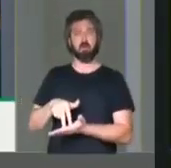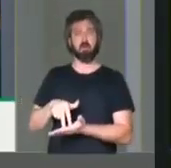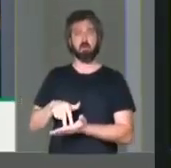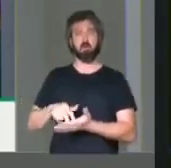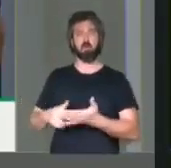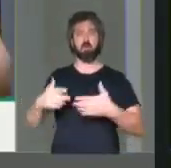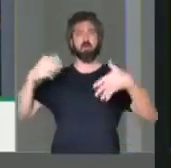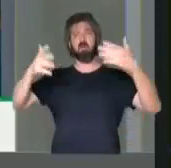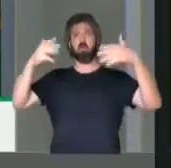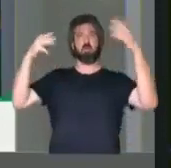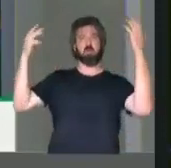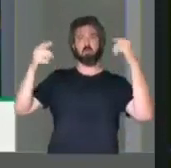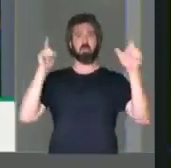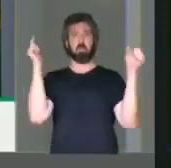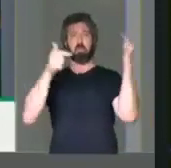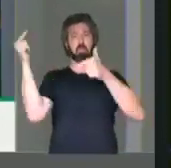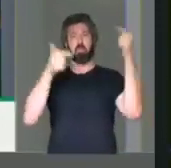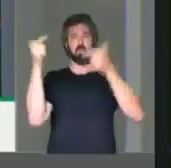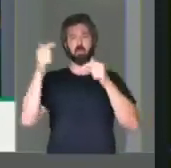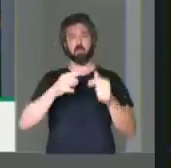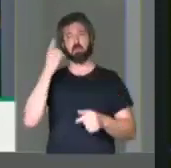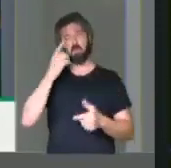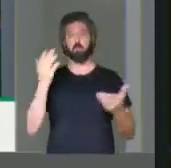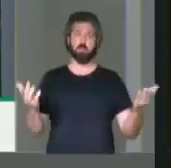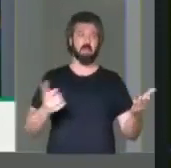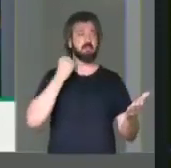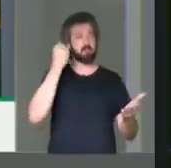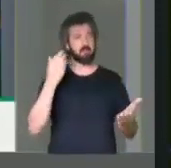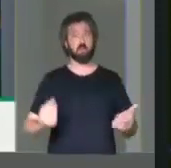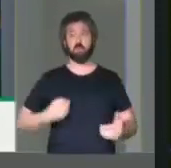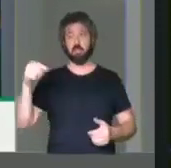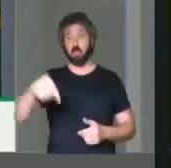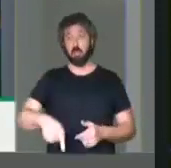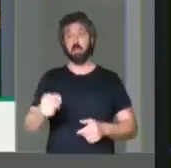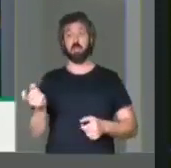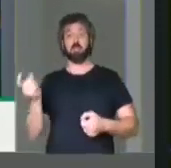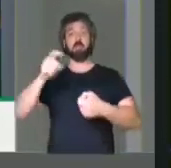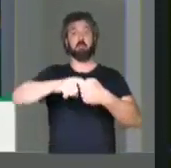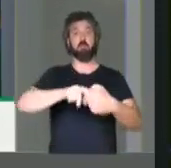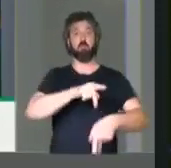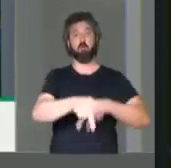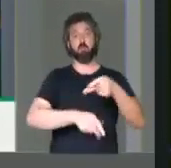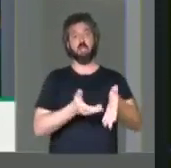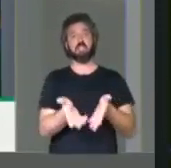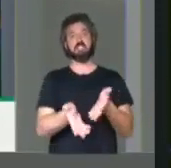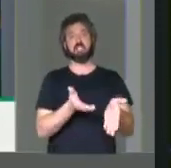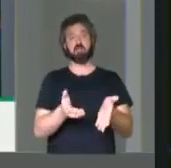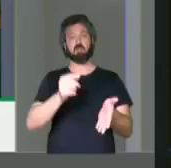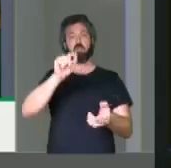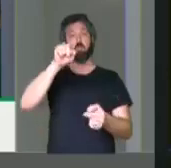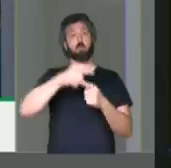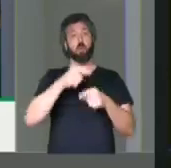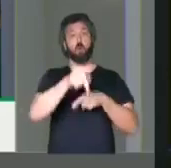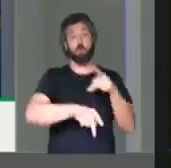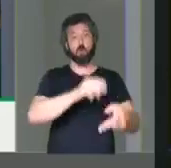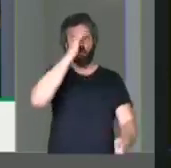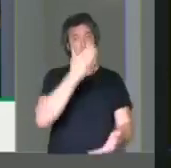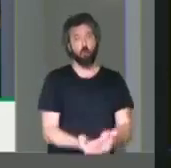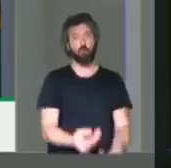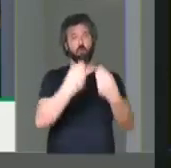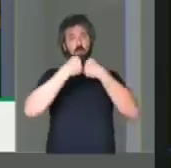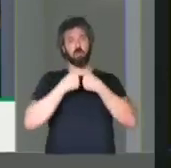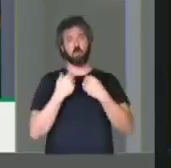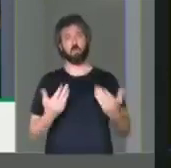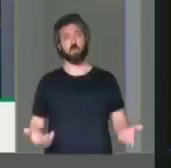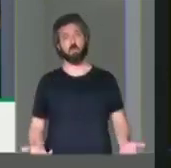e ficar trocando ofensas. Deputados e senadores estão aqui para devolver ao povo brasileiro a confiança que o povo brasileiro